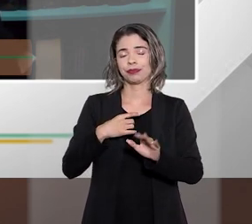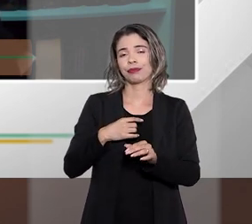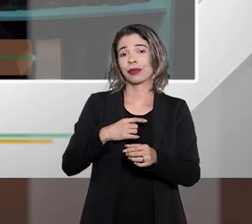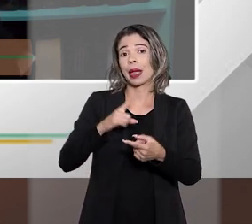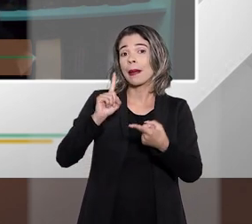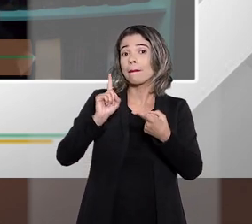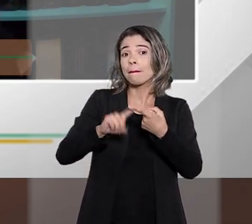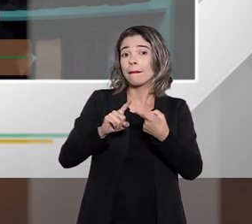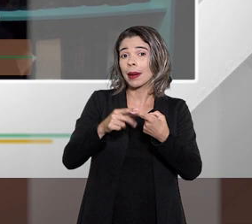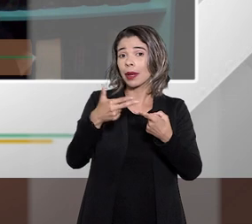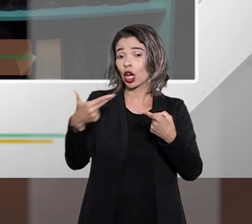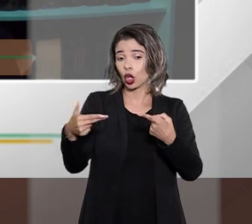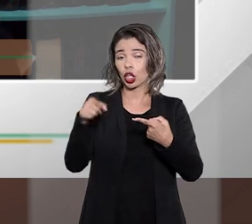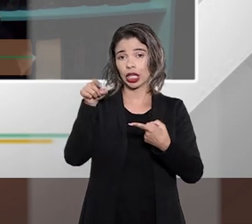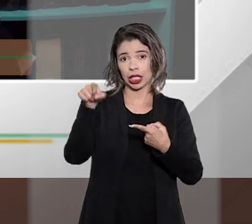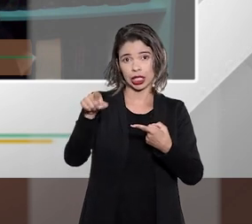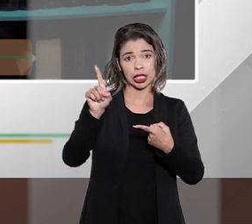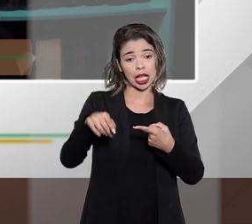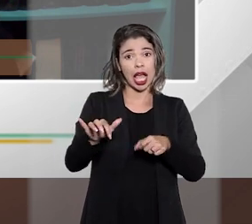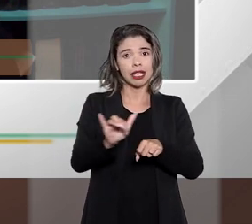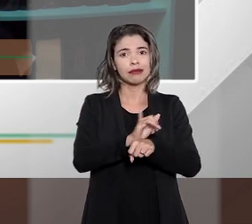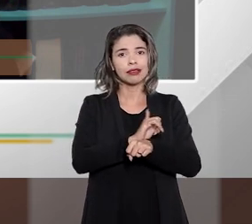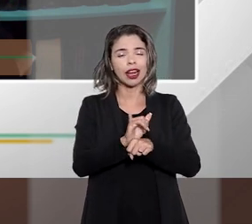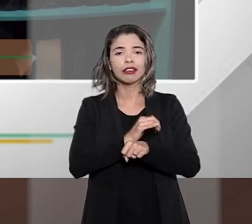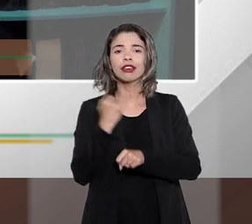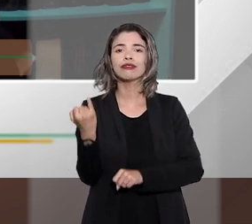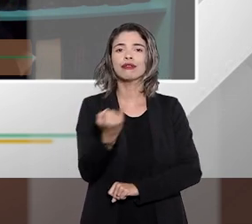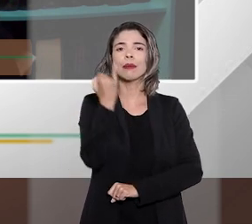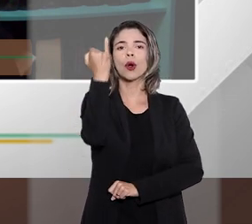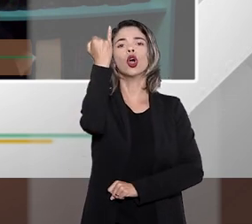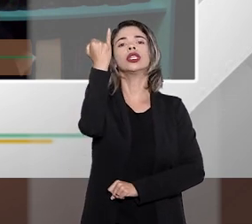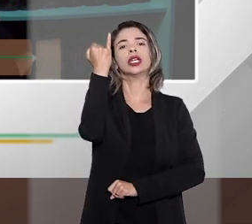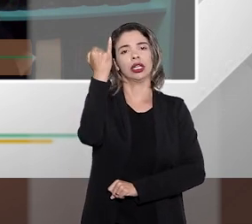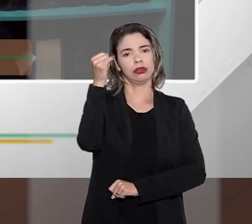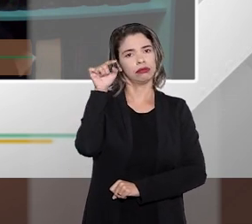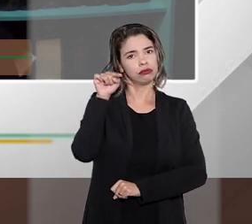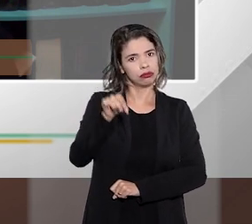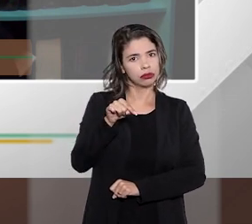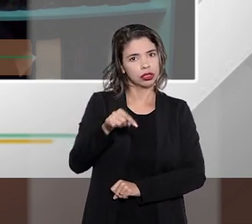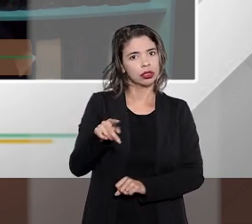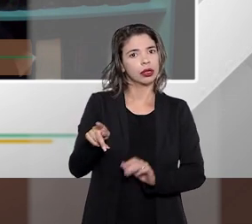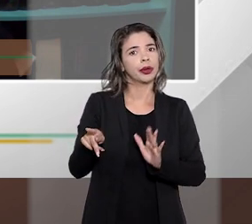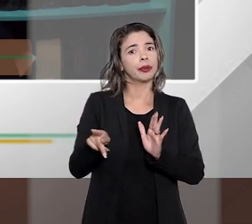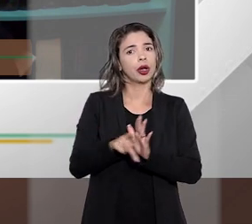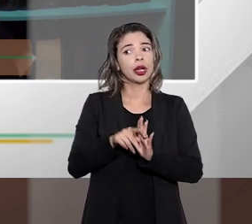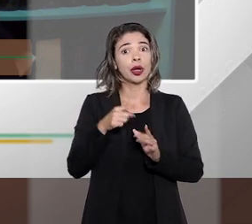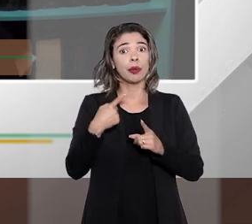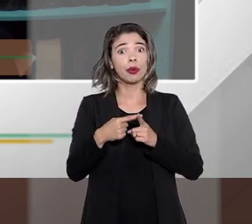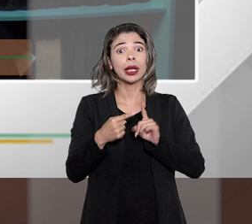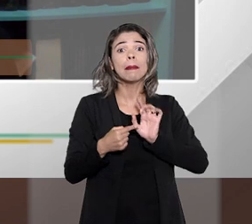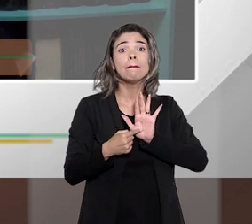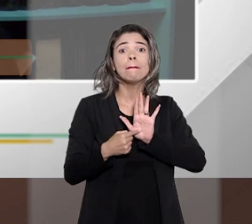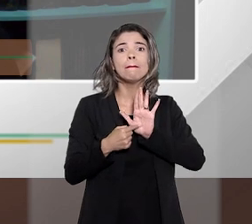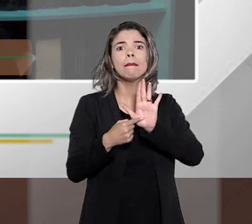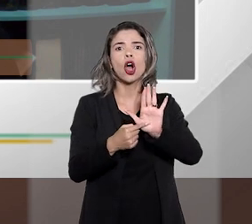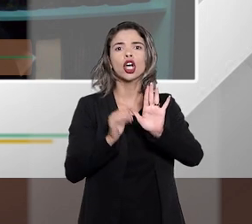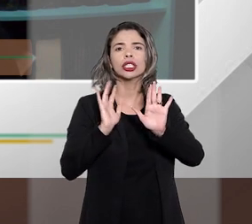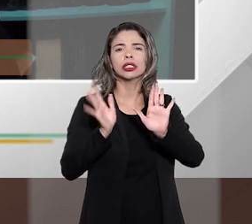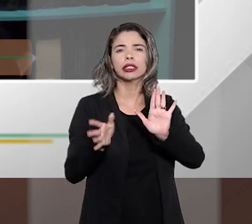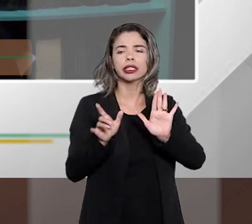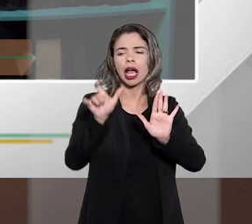primeiro lugar é óbvio que ele é um instrumento importante sim é um instrumento importante porque sinaliza